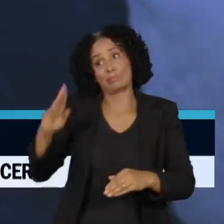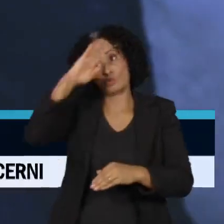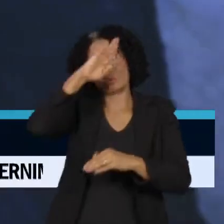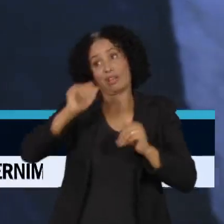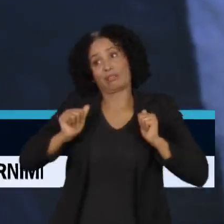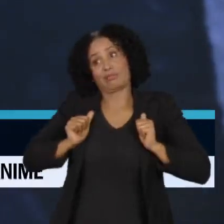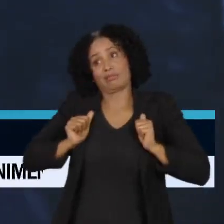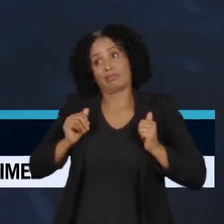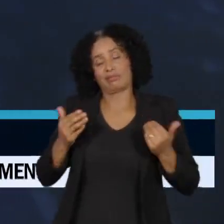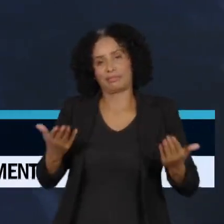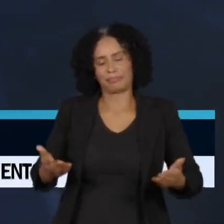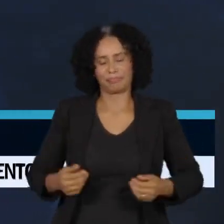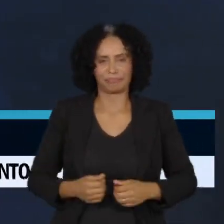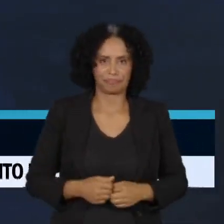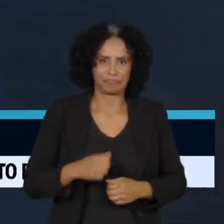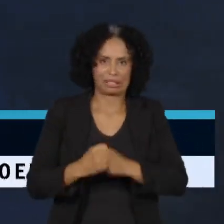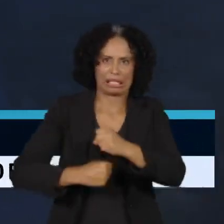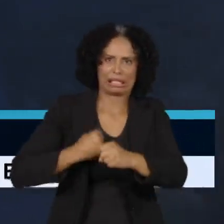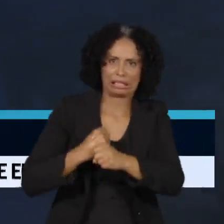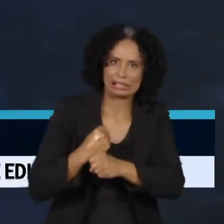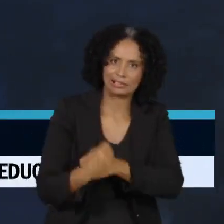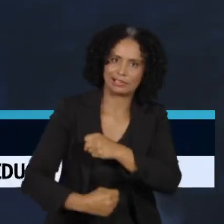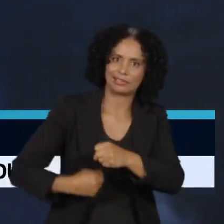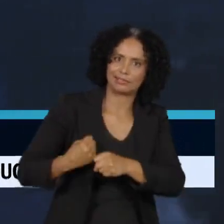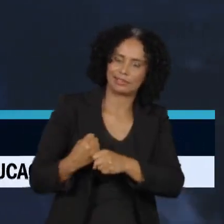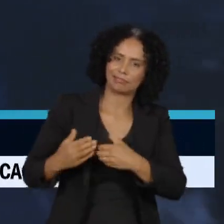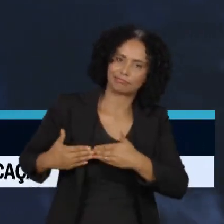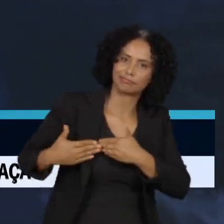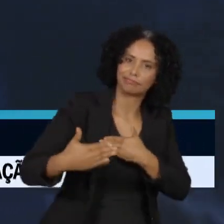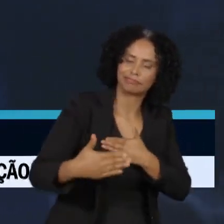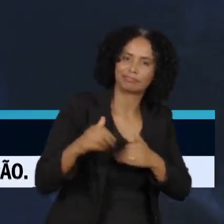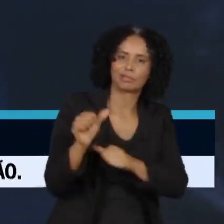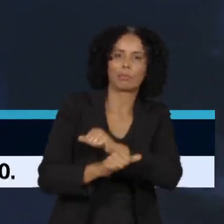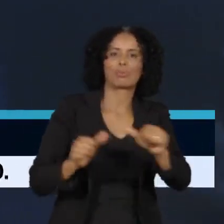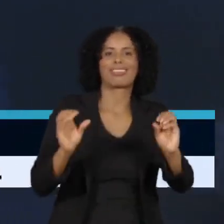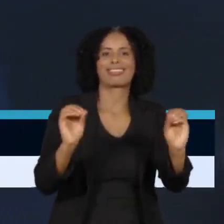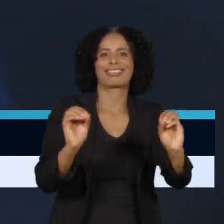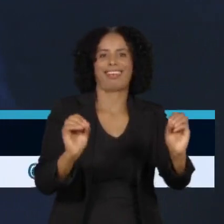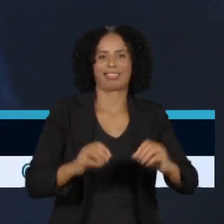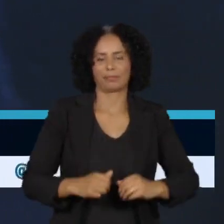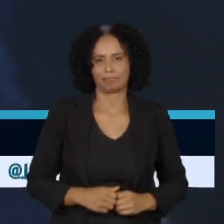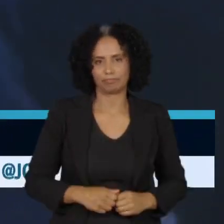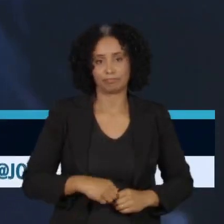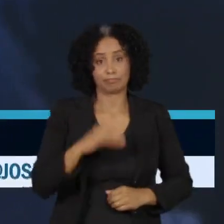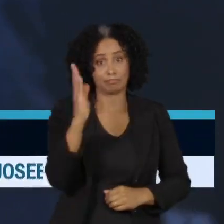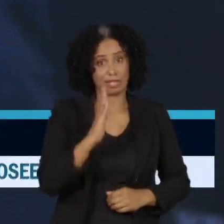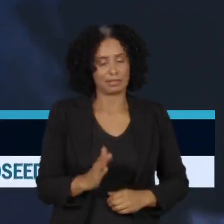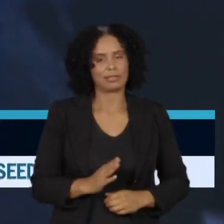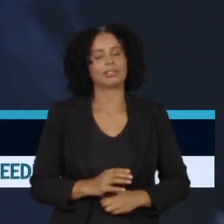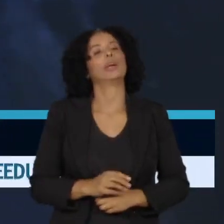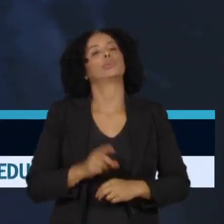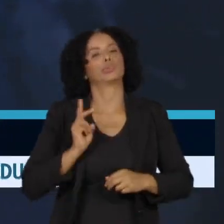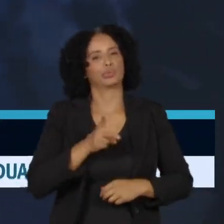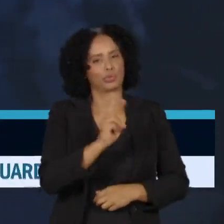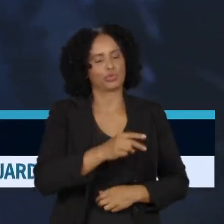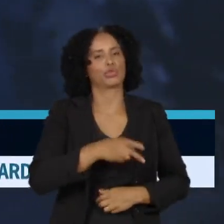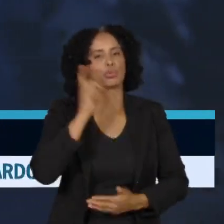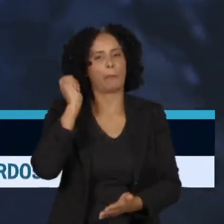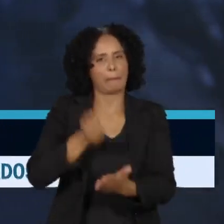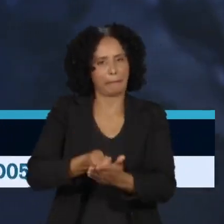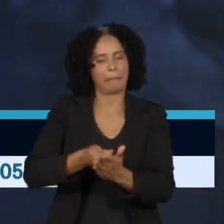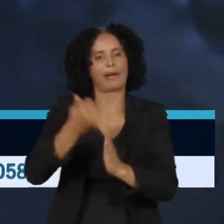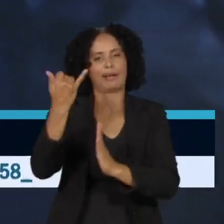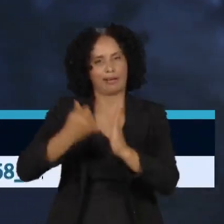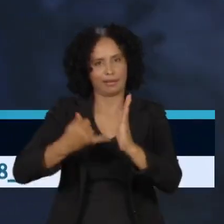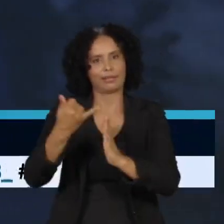Entra ano, sai ano e o enredo não muda. Os brasileiros permanecem pagando mais imposto de renda. Nos últimos